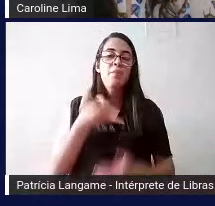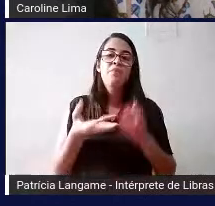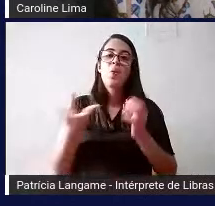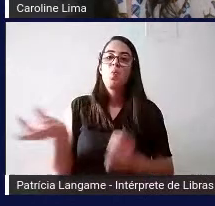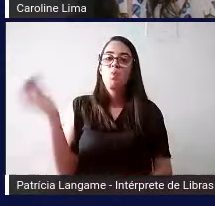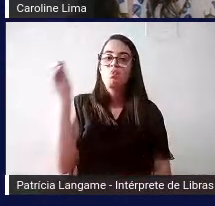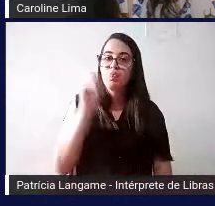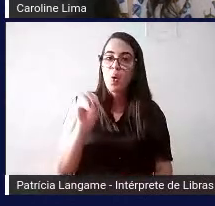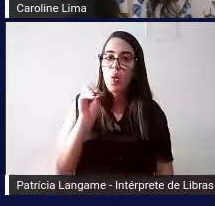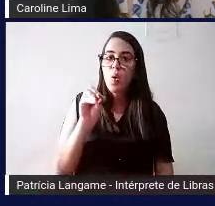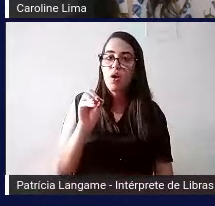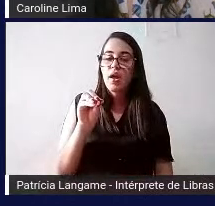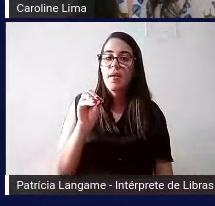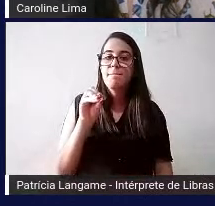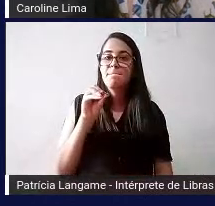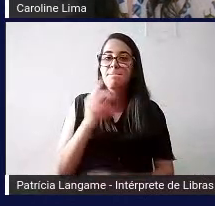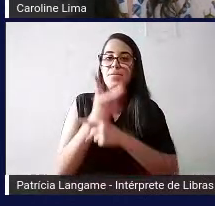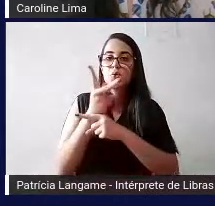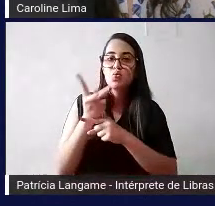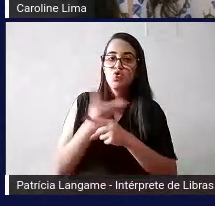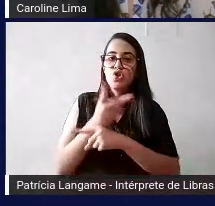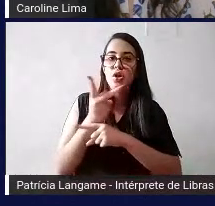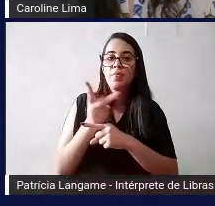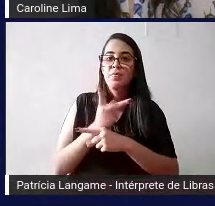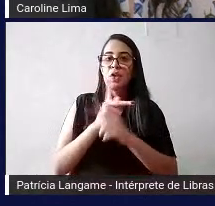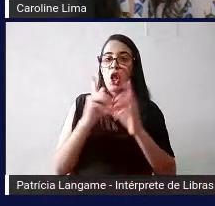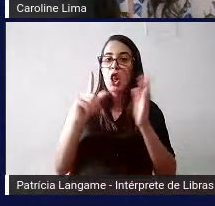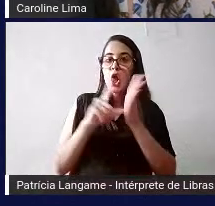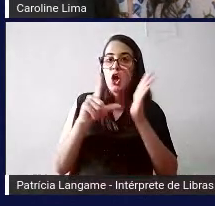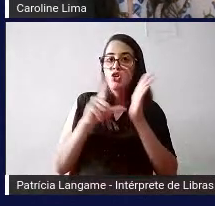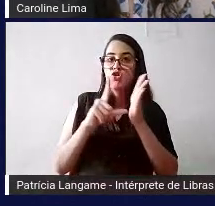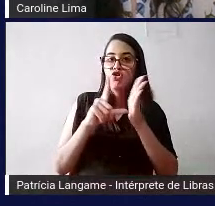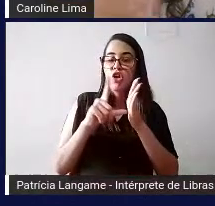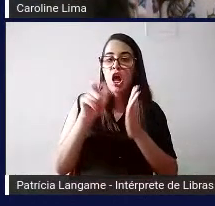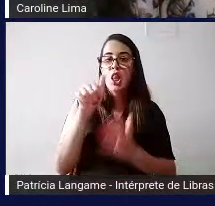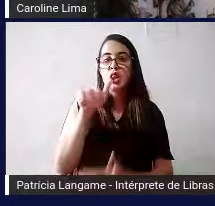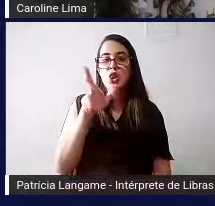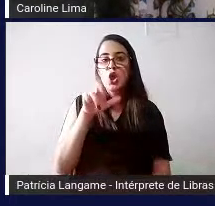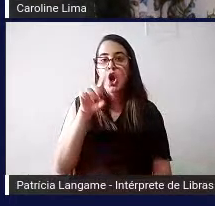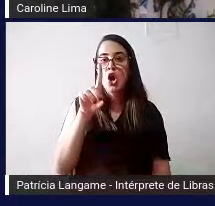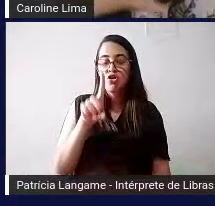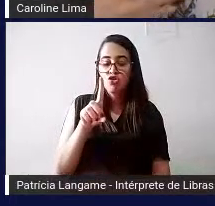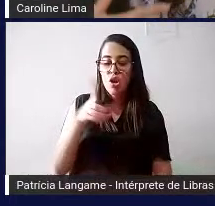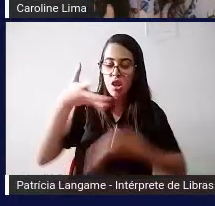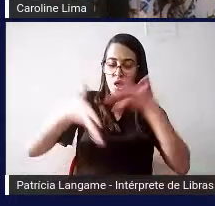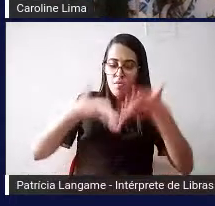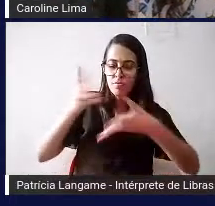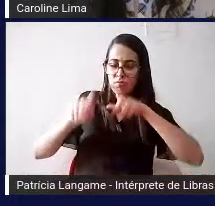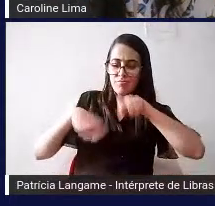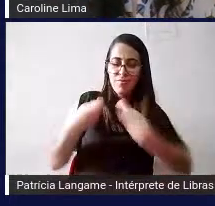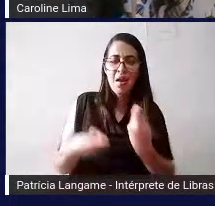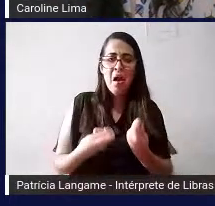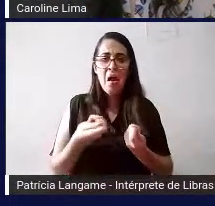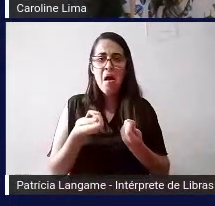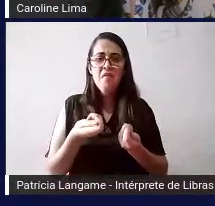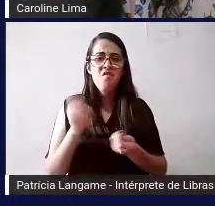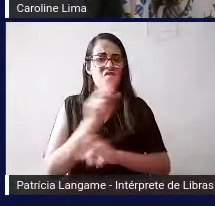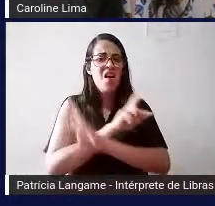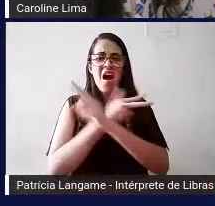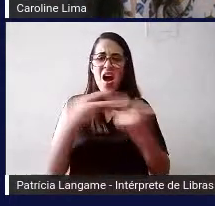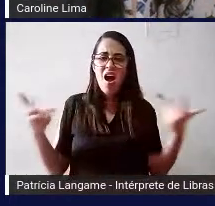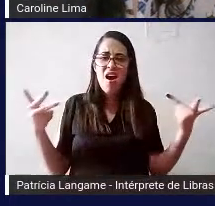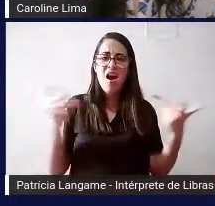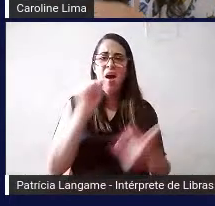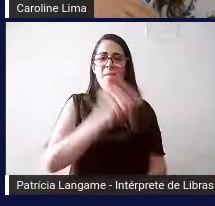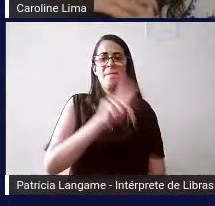na busca lá da loja do meu Android Libras e Nase então apareceram vários aplicativos de tradução